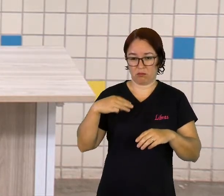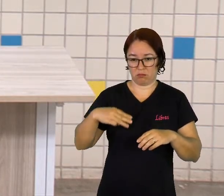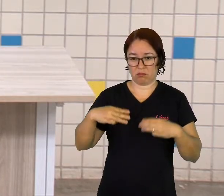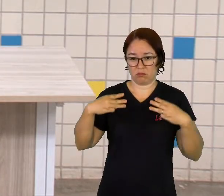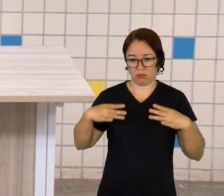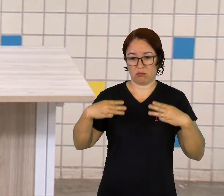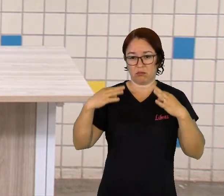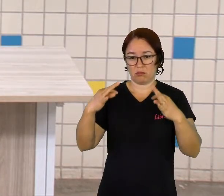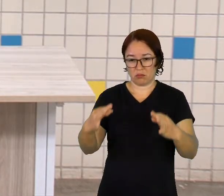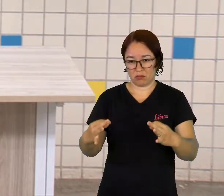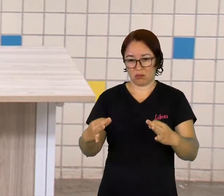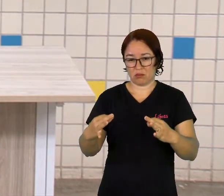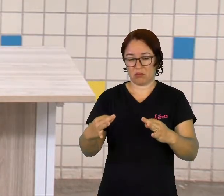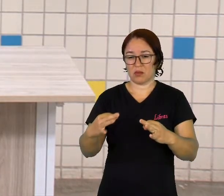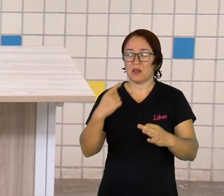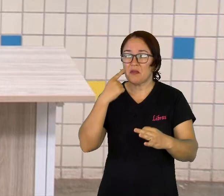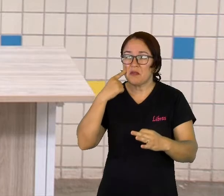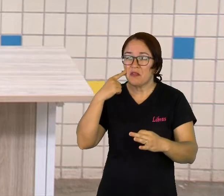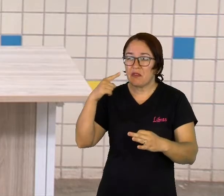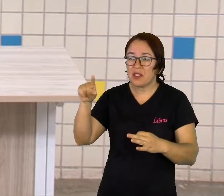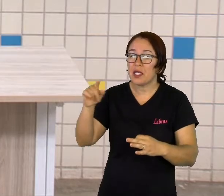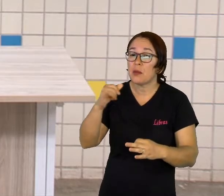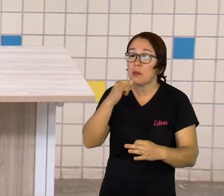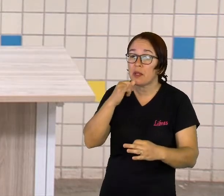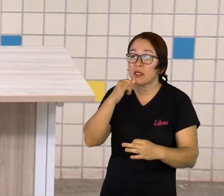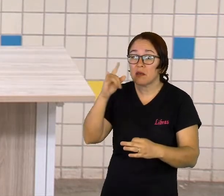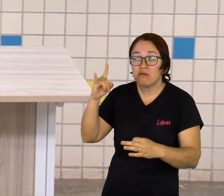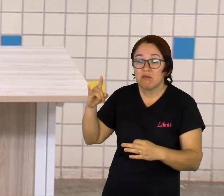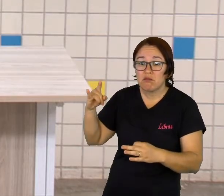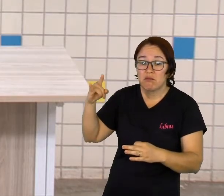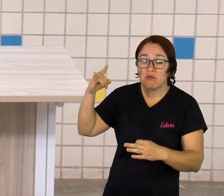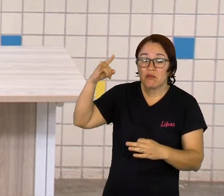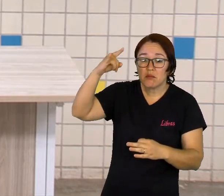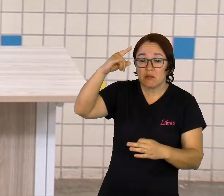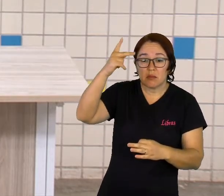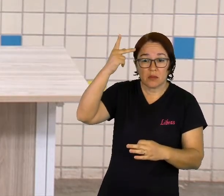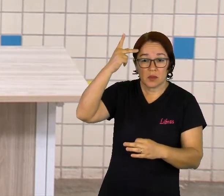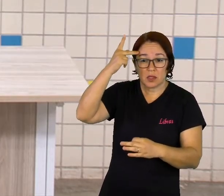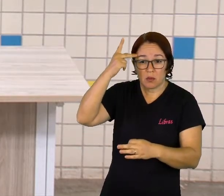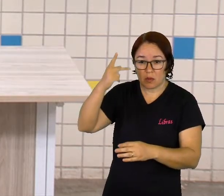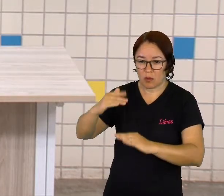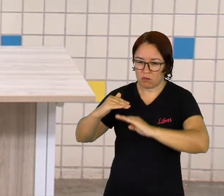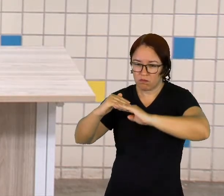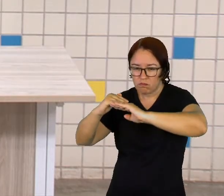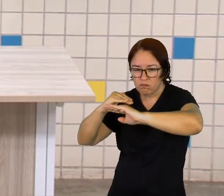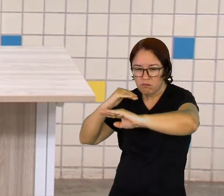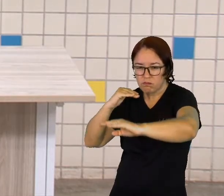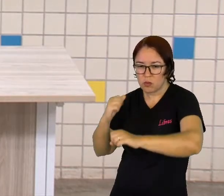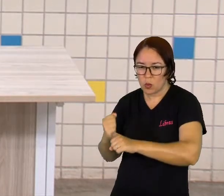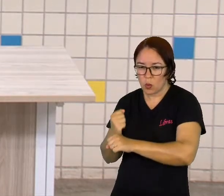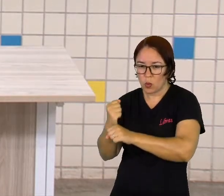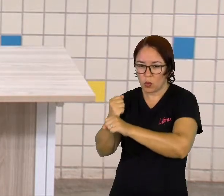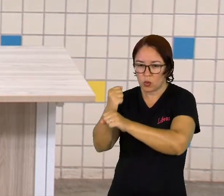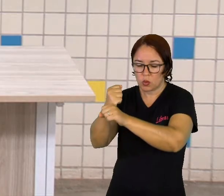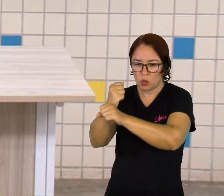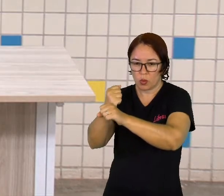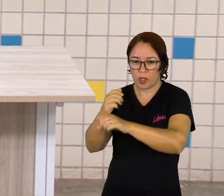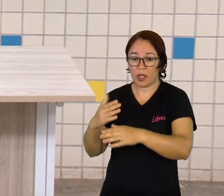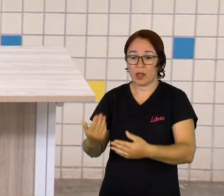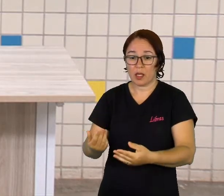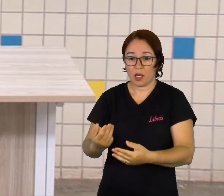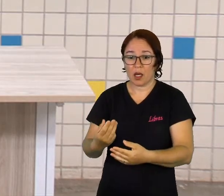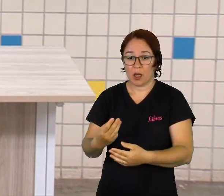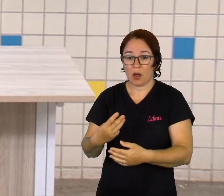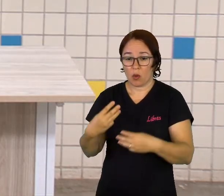de ampliação do aeroporto de Guarulhos, no estado de São Paulo. Ou seja, lá tinham pessoas que